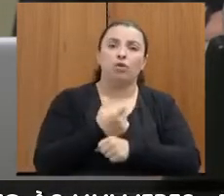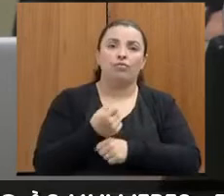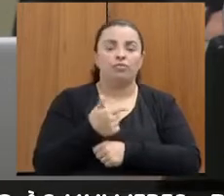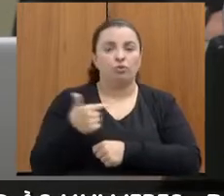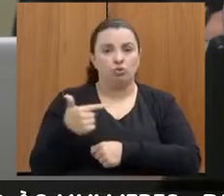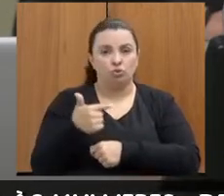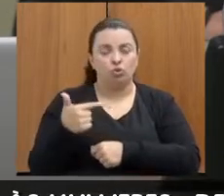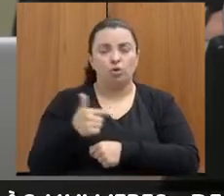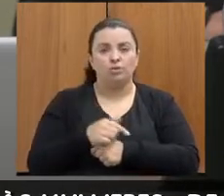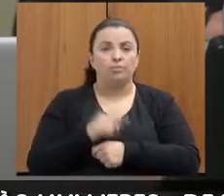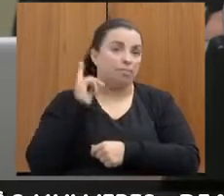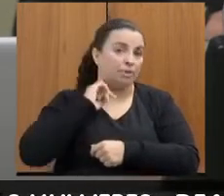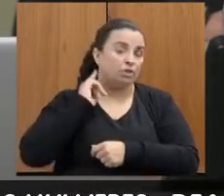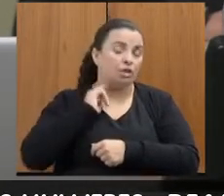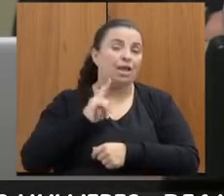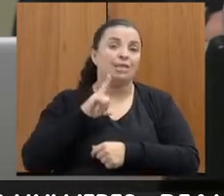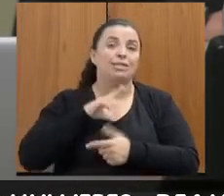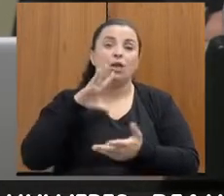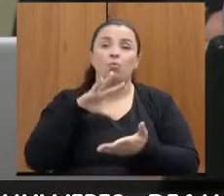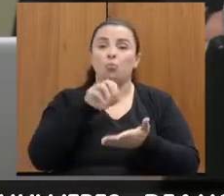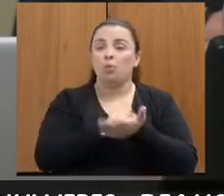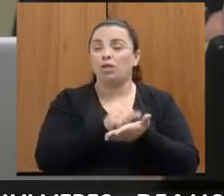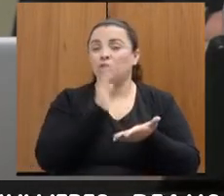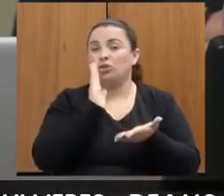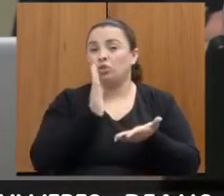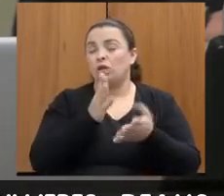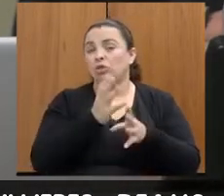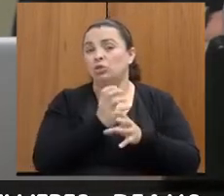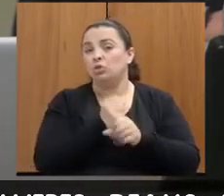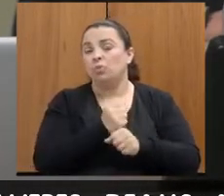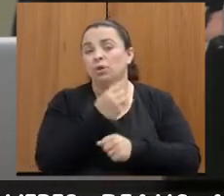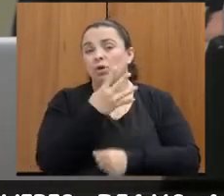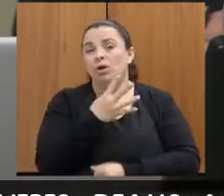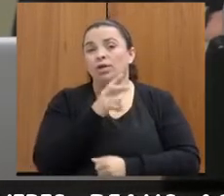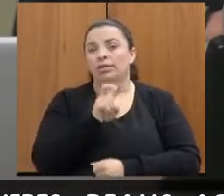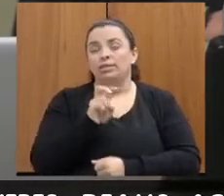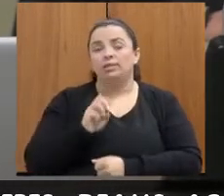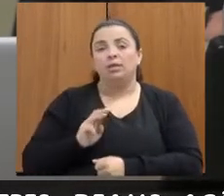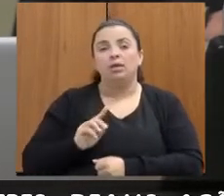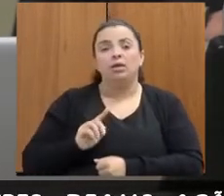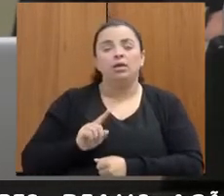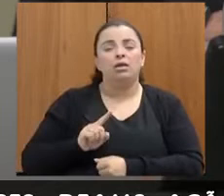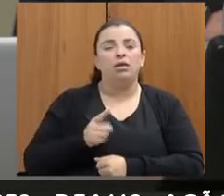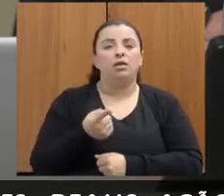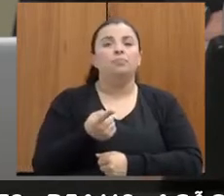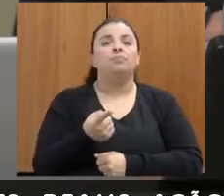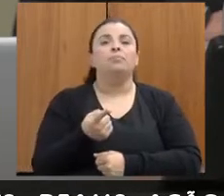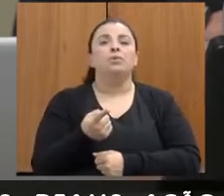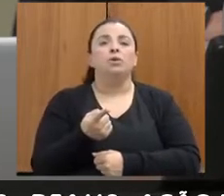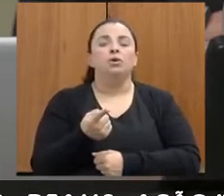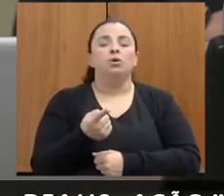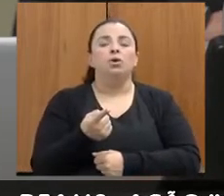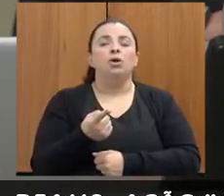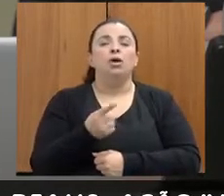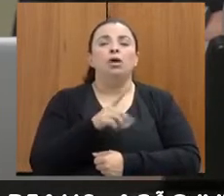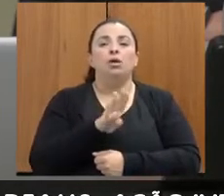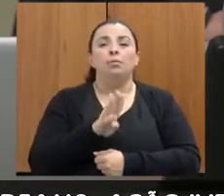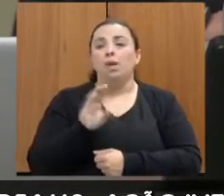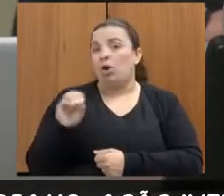registro de 45 mil boletins de ocorrência, de atendimentos